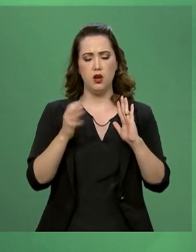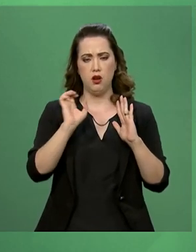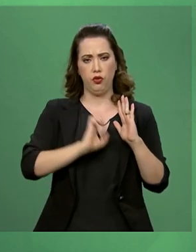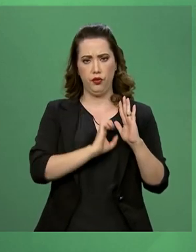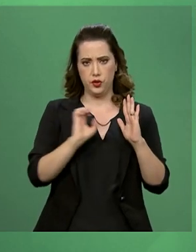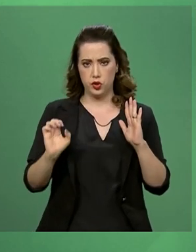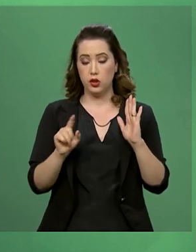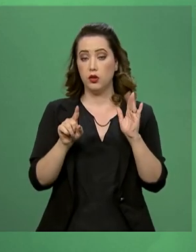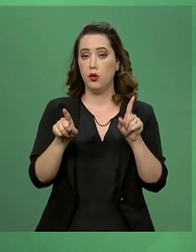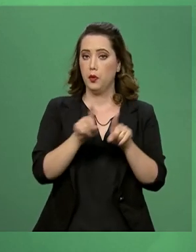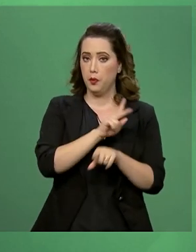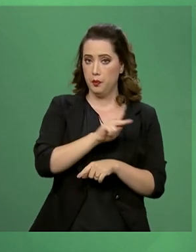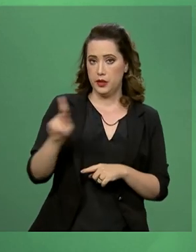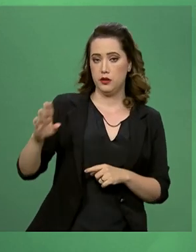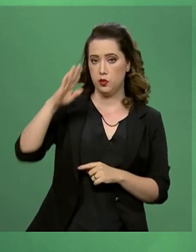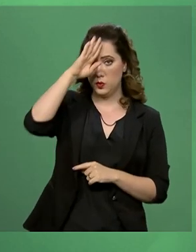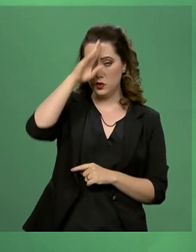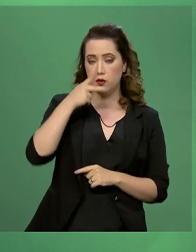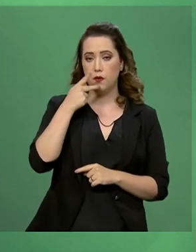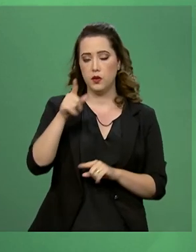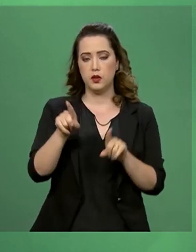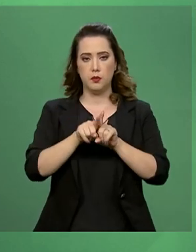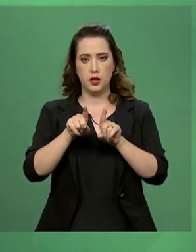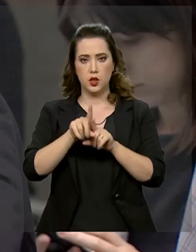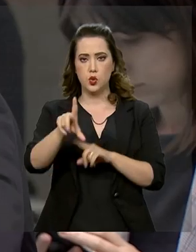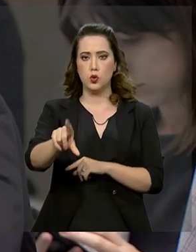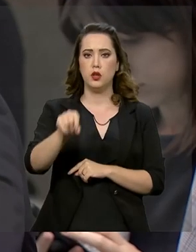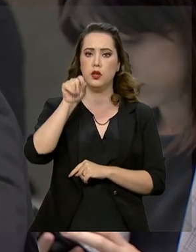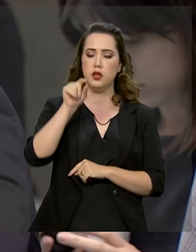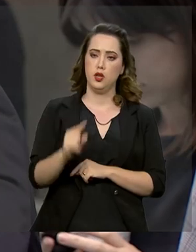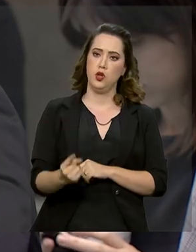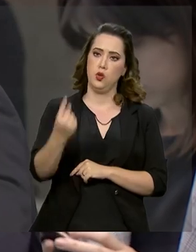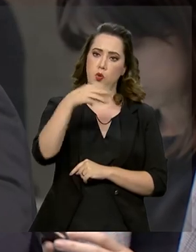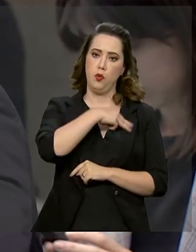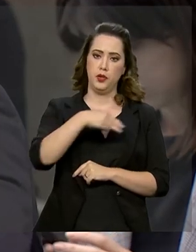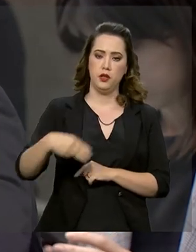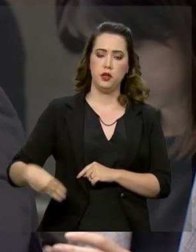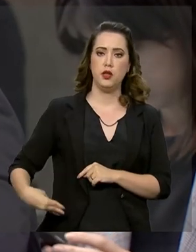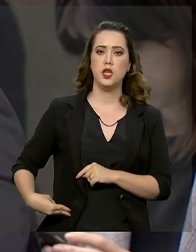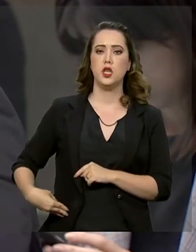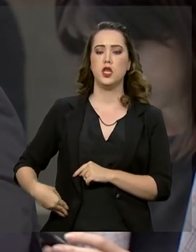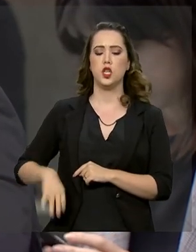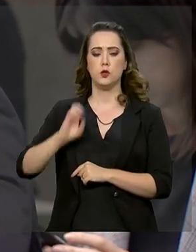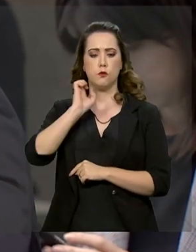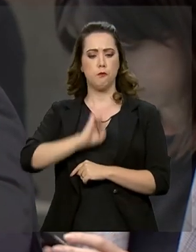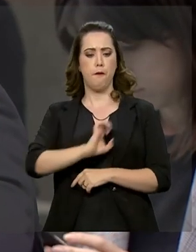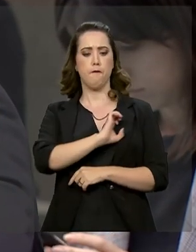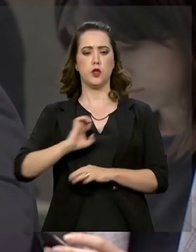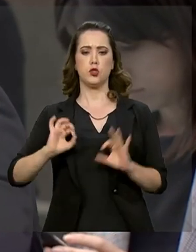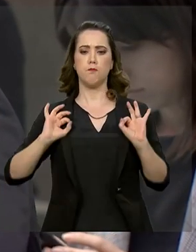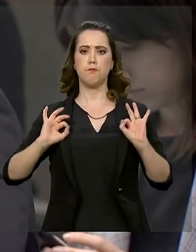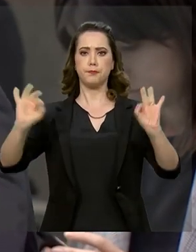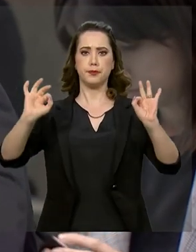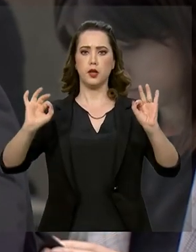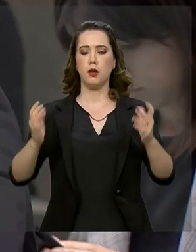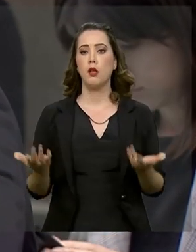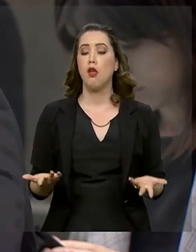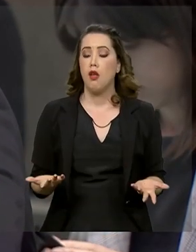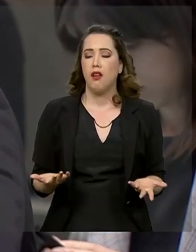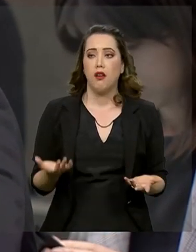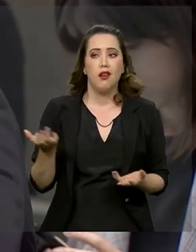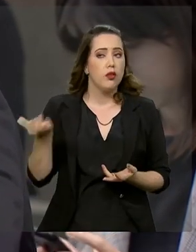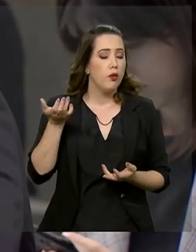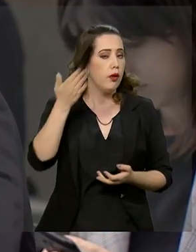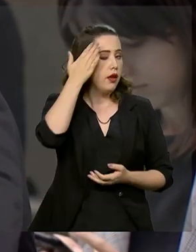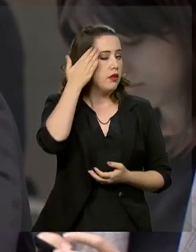presidente Bolsonaro disse que indicaria um ministro terrivelmente evangélico para o Supremo Tribunal Federal. Então, eu